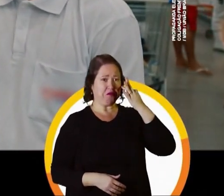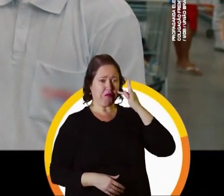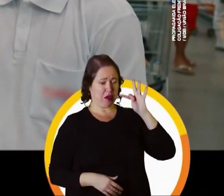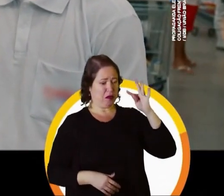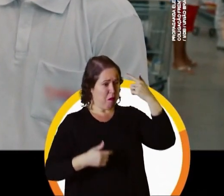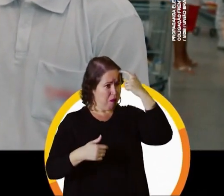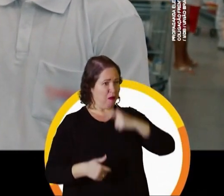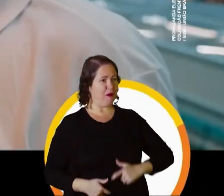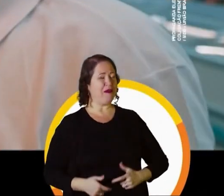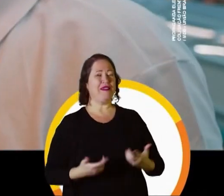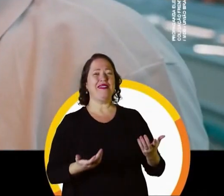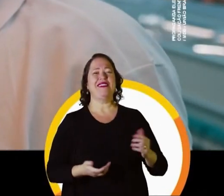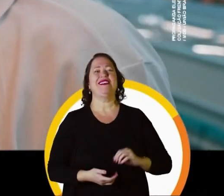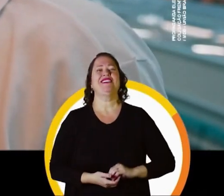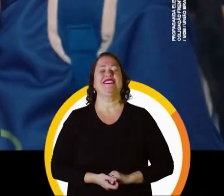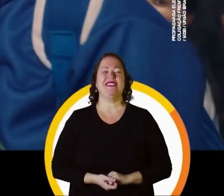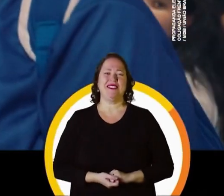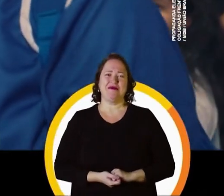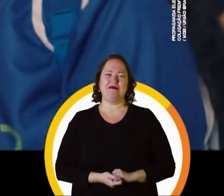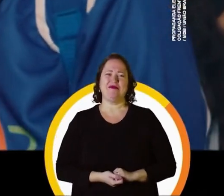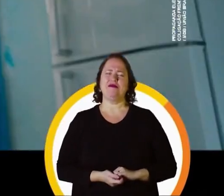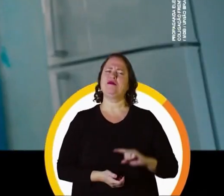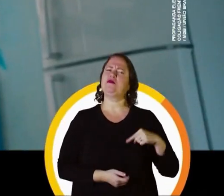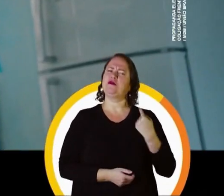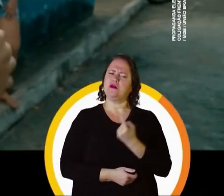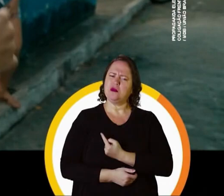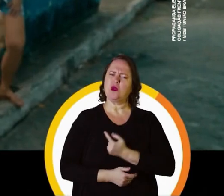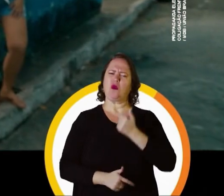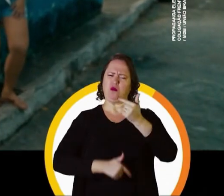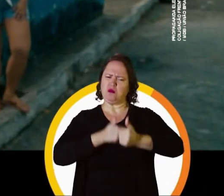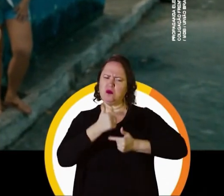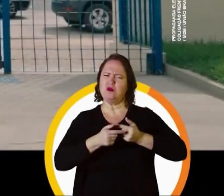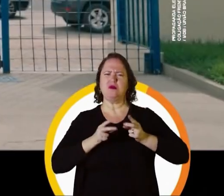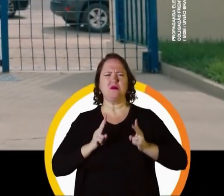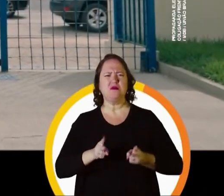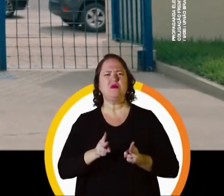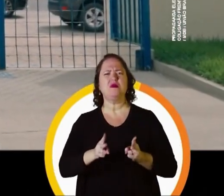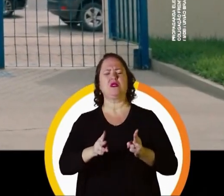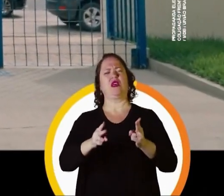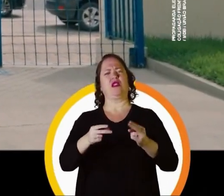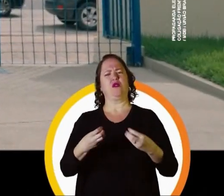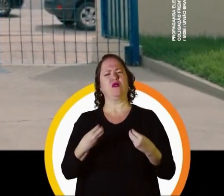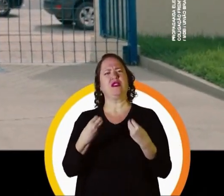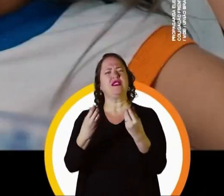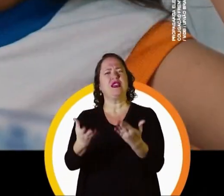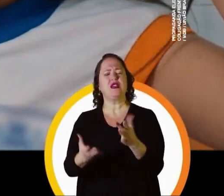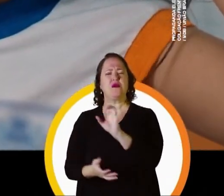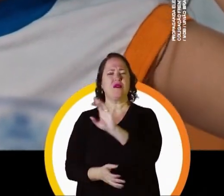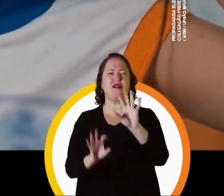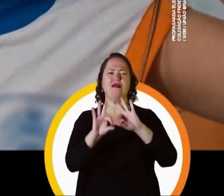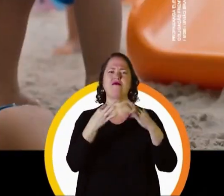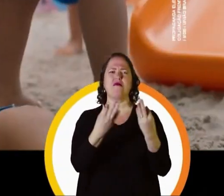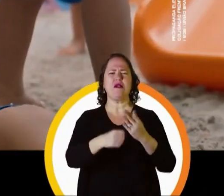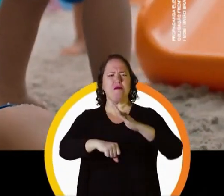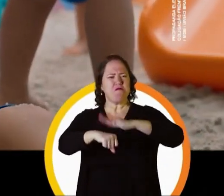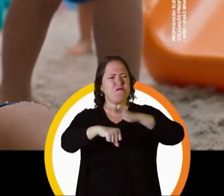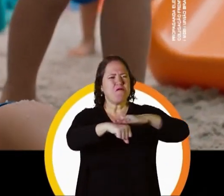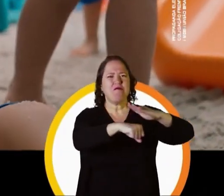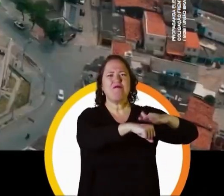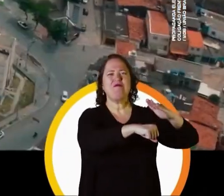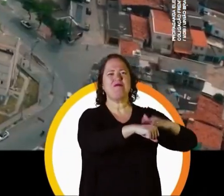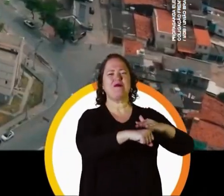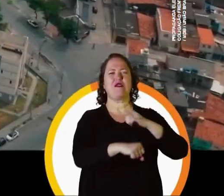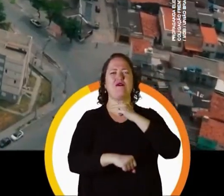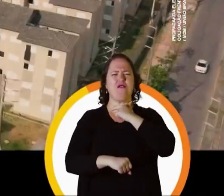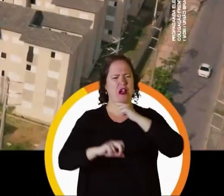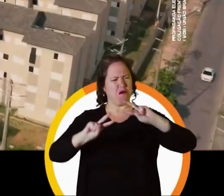Você é prova viva, né? sou testemunha. E a gente vai seguir em frente, dando maior independência às mães com o triplo de vagas de creche. Com